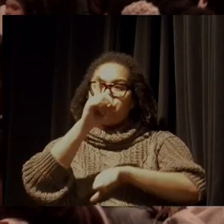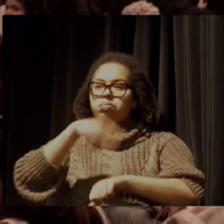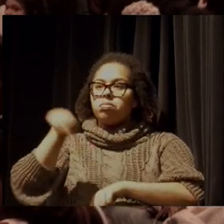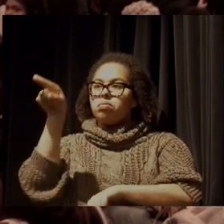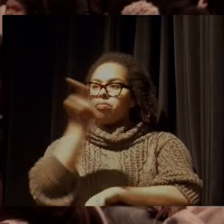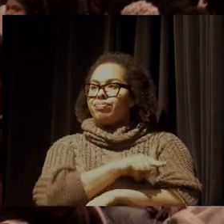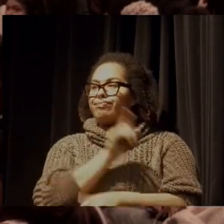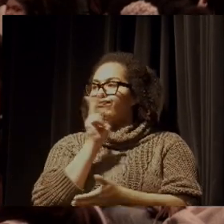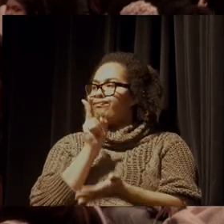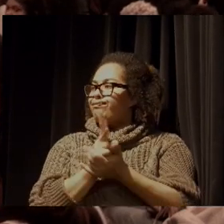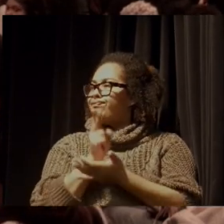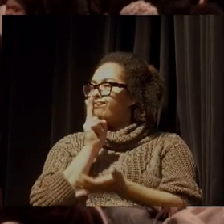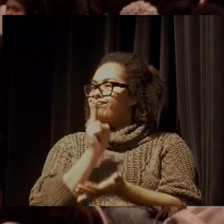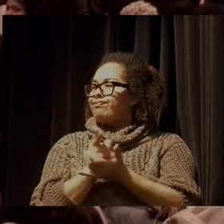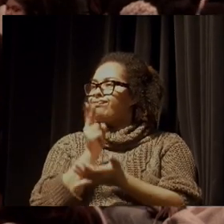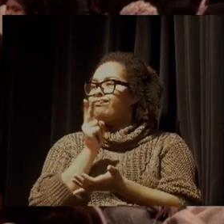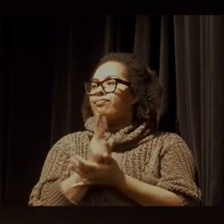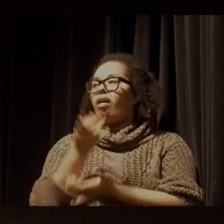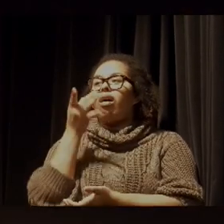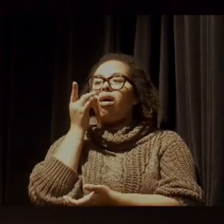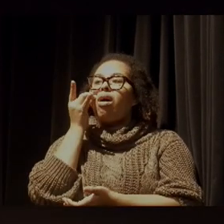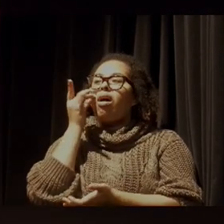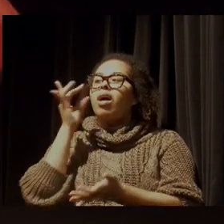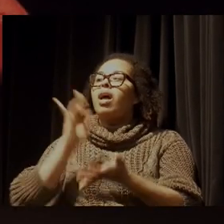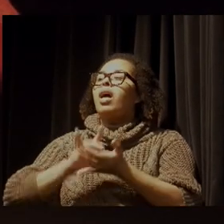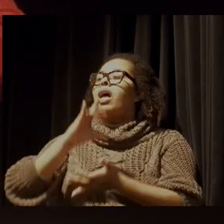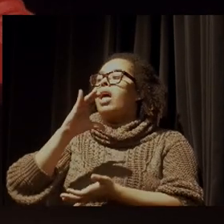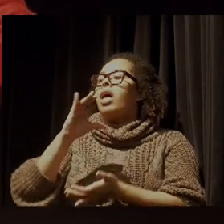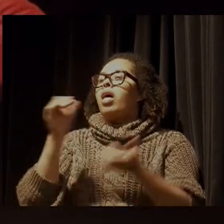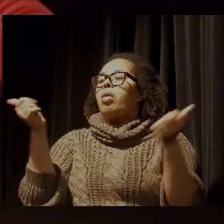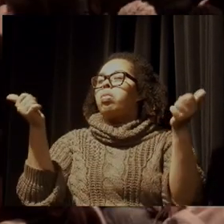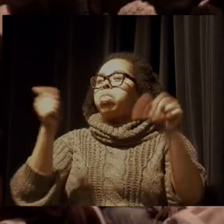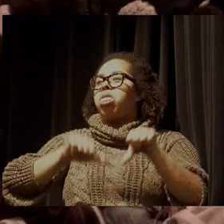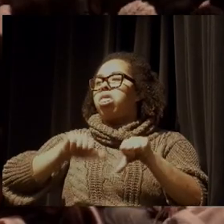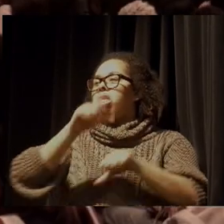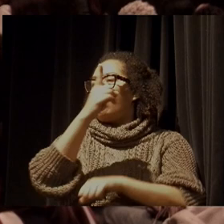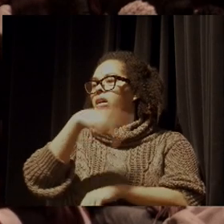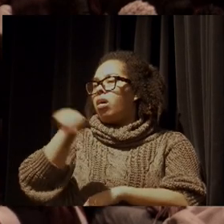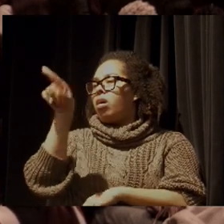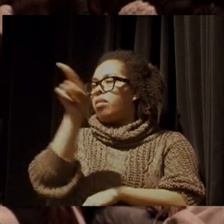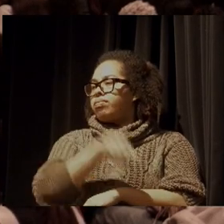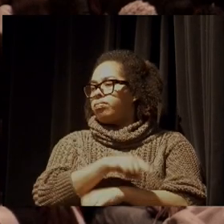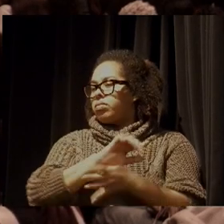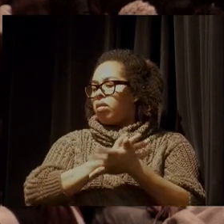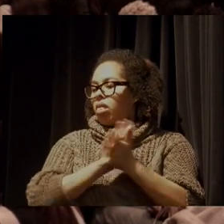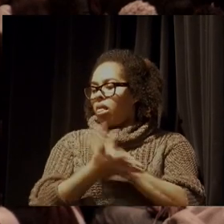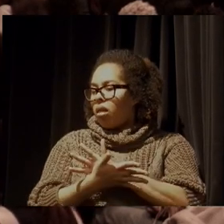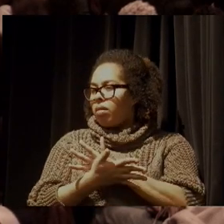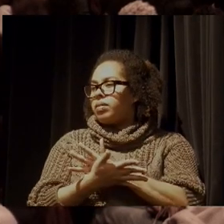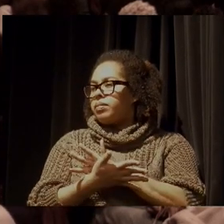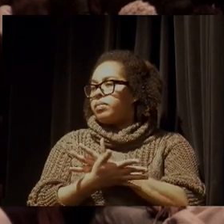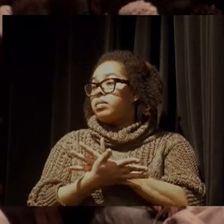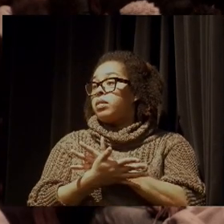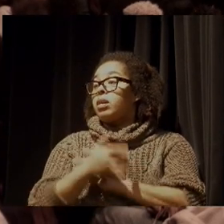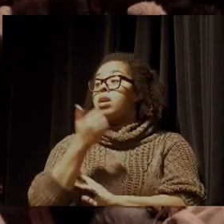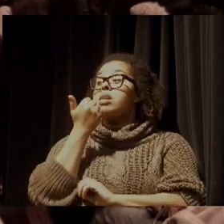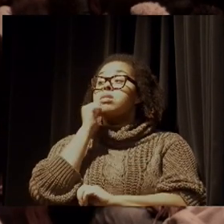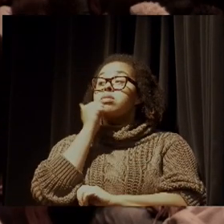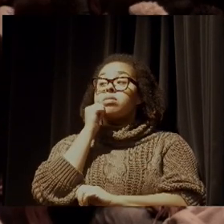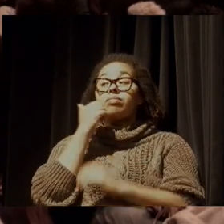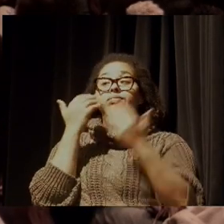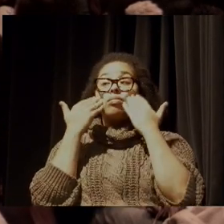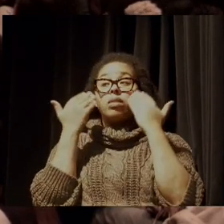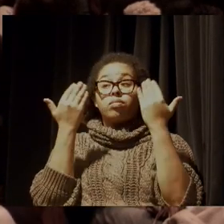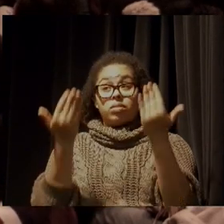vez mais real. A realidade está batendo a pôr. não é catástrofe, é a realidade que está chegando e a ciência mostra isso muito